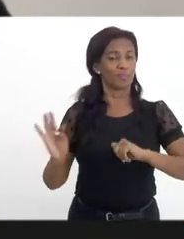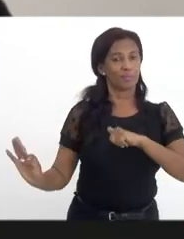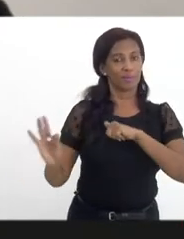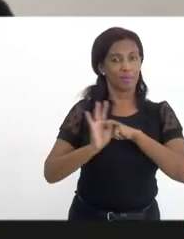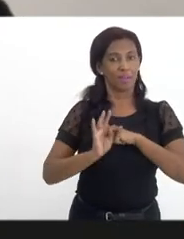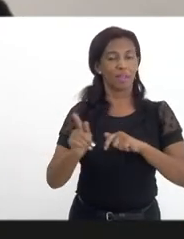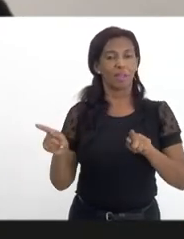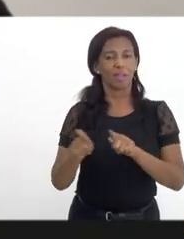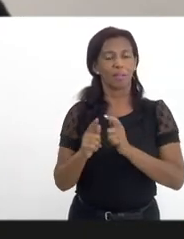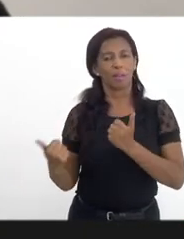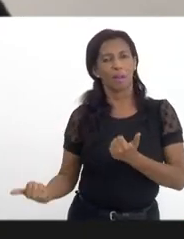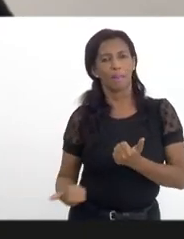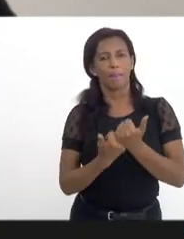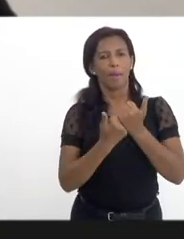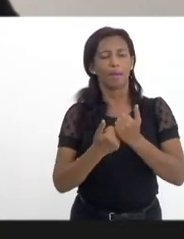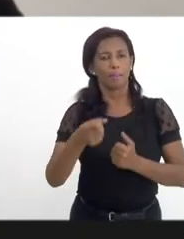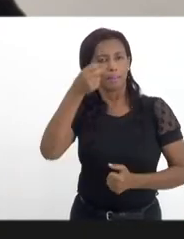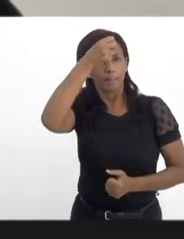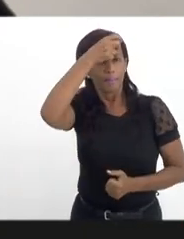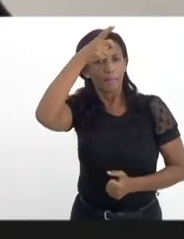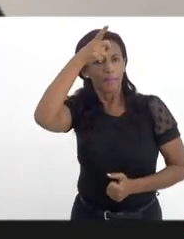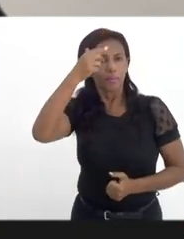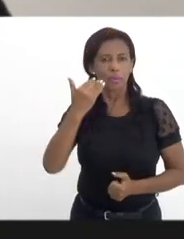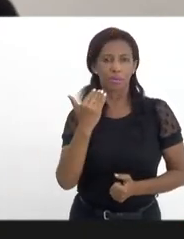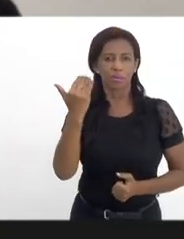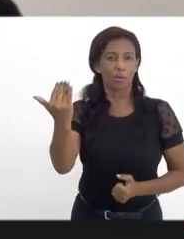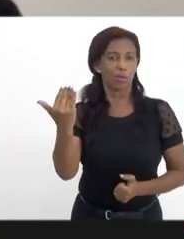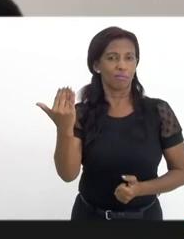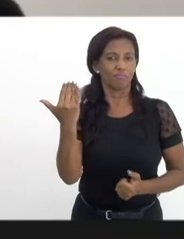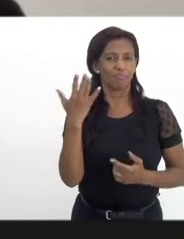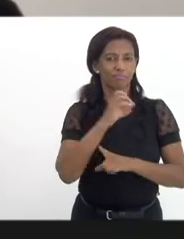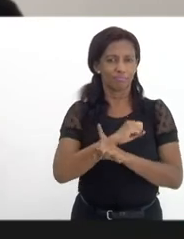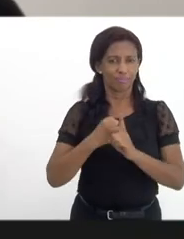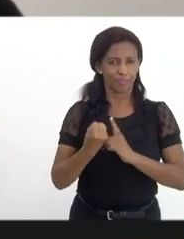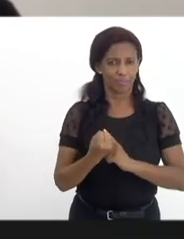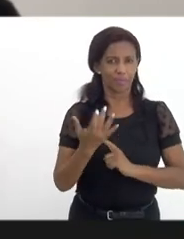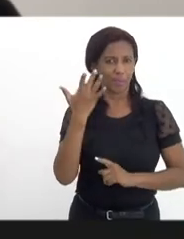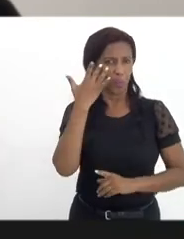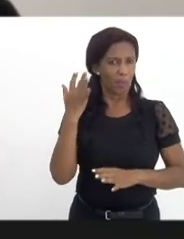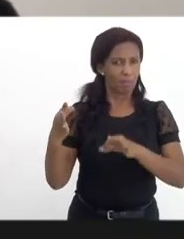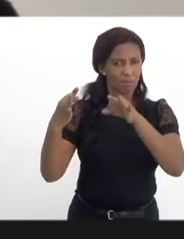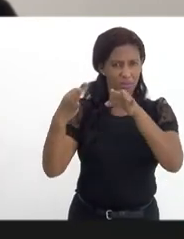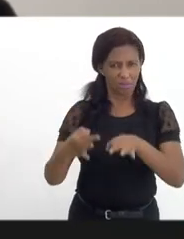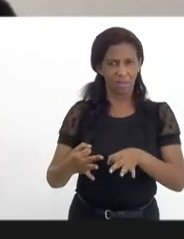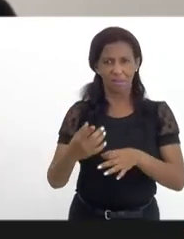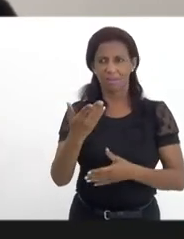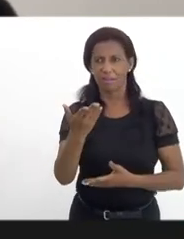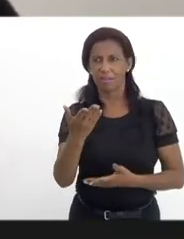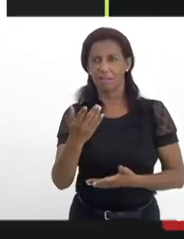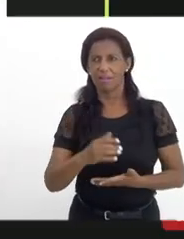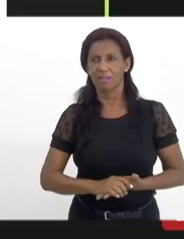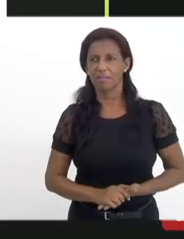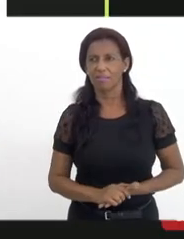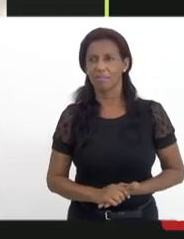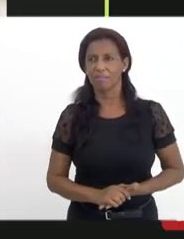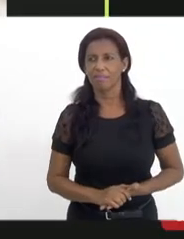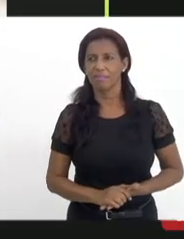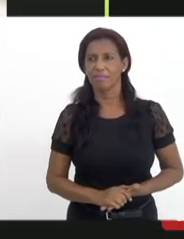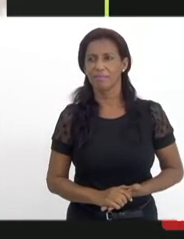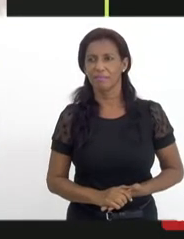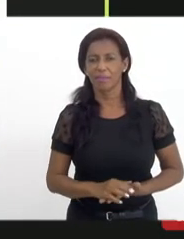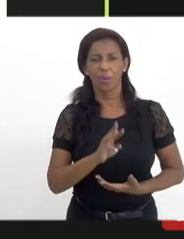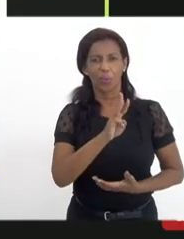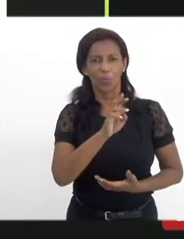e também de amparo que os municípios e o Estado assim colocam diante da sociedade. Eu acho que deu certo agora? Deu. Deu certo, senhor Wesley?